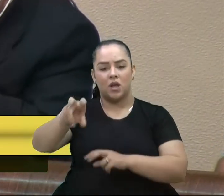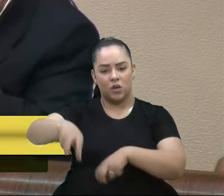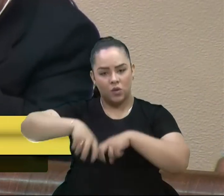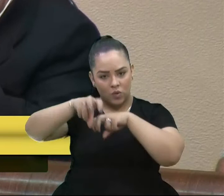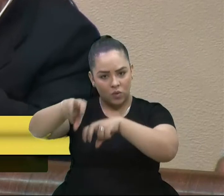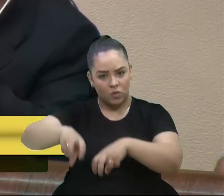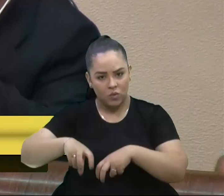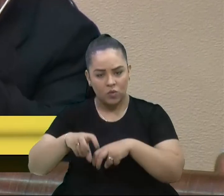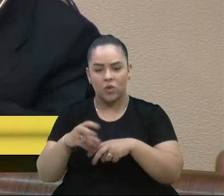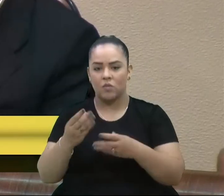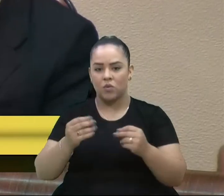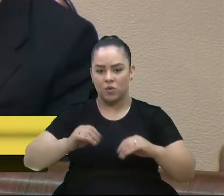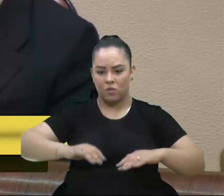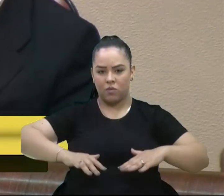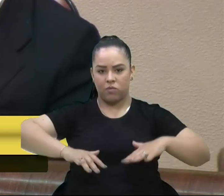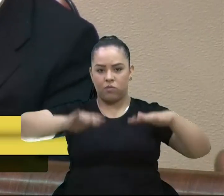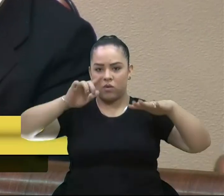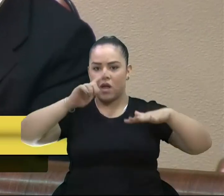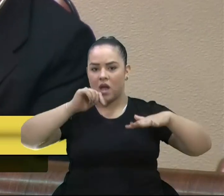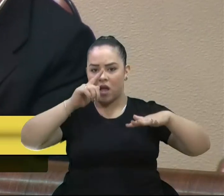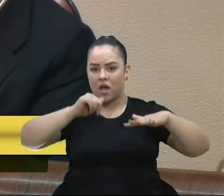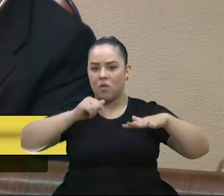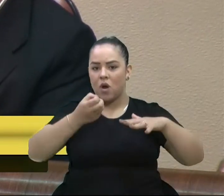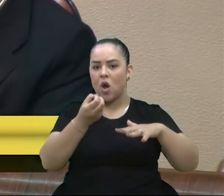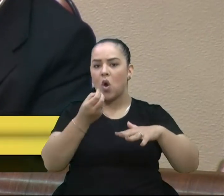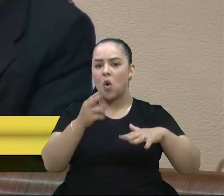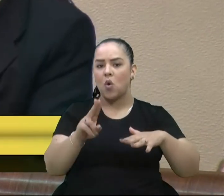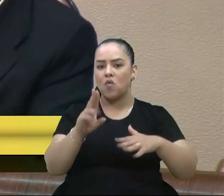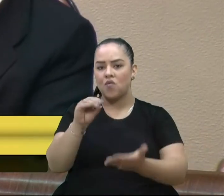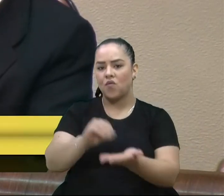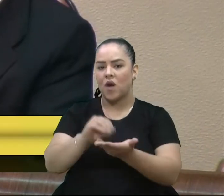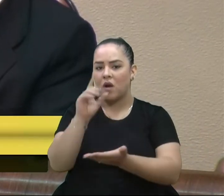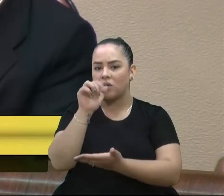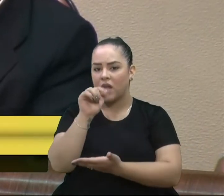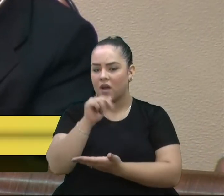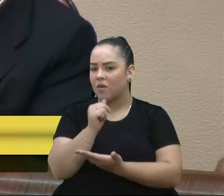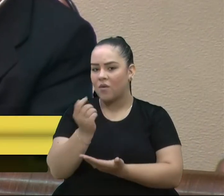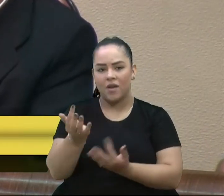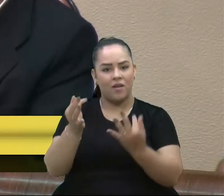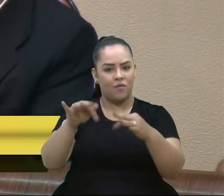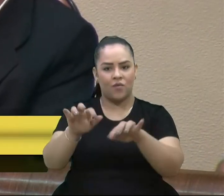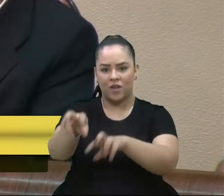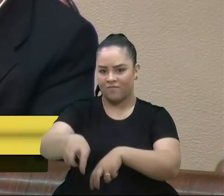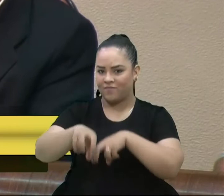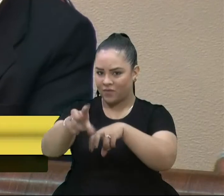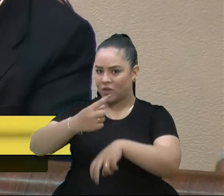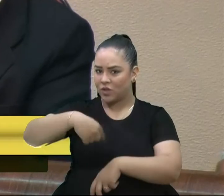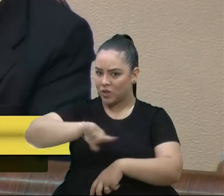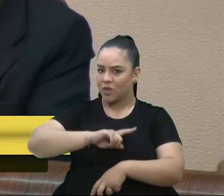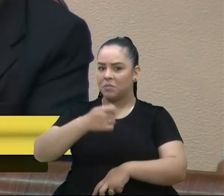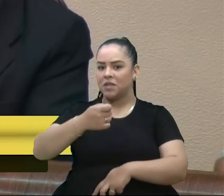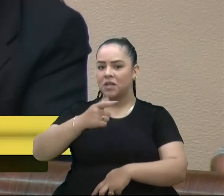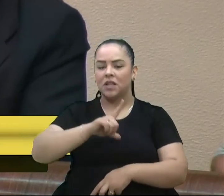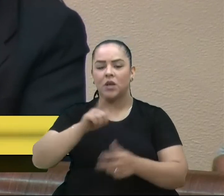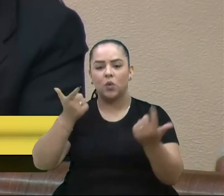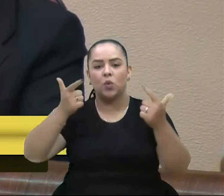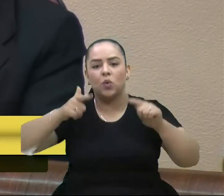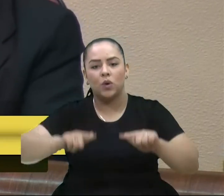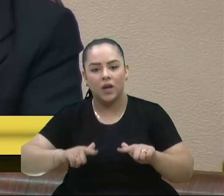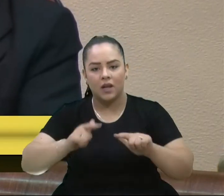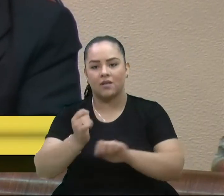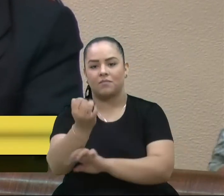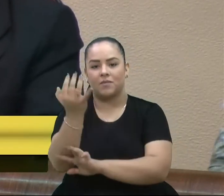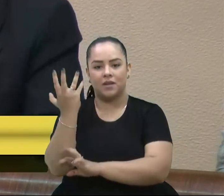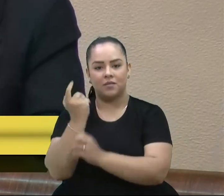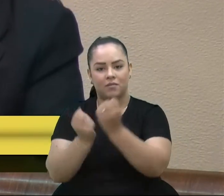prolongadas, isso aí acabaria com o agronegócio, então a gente tem que ter uma reserva ambiental, a gente entende que tem que